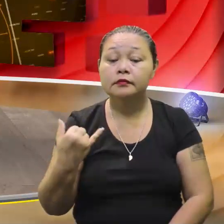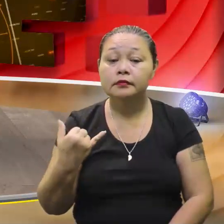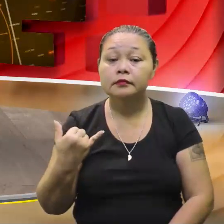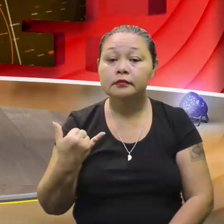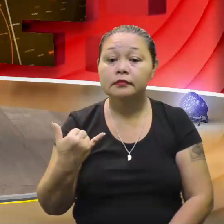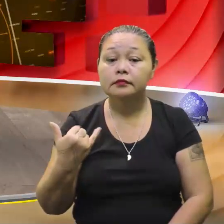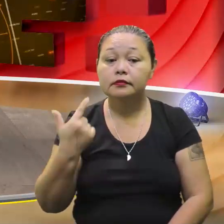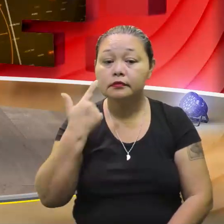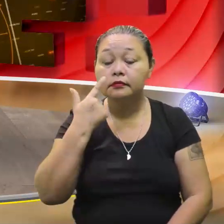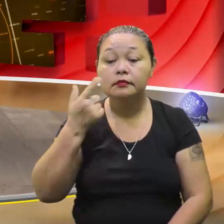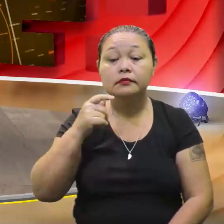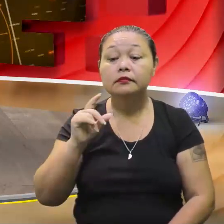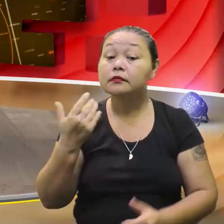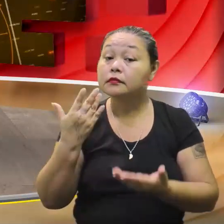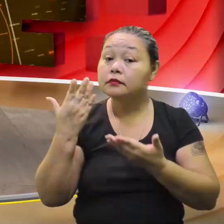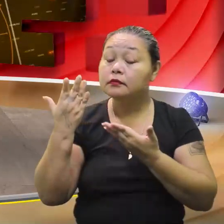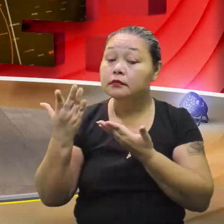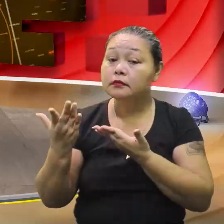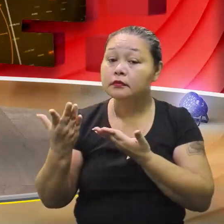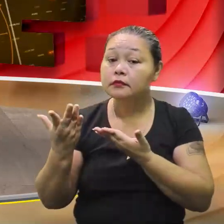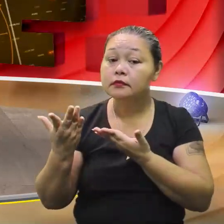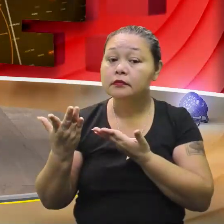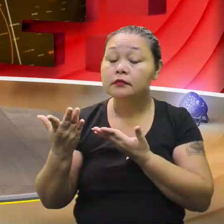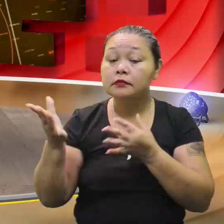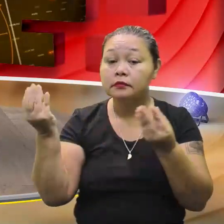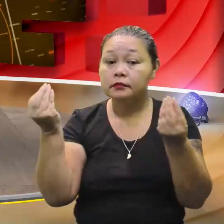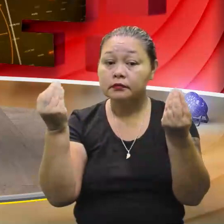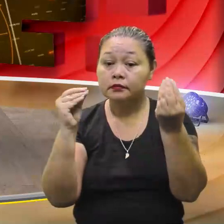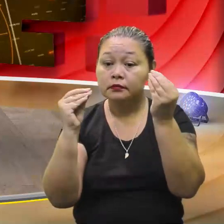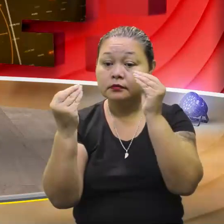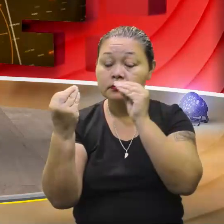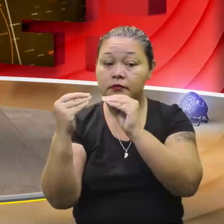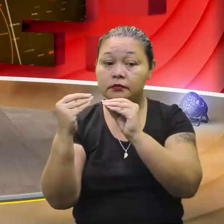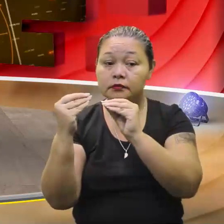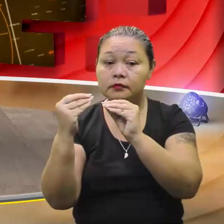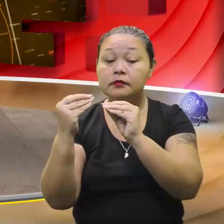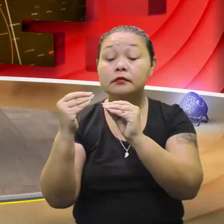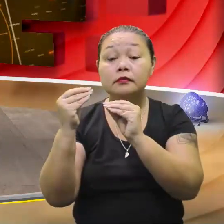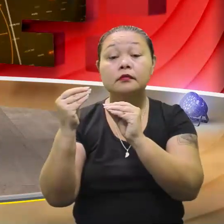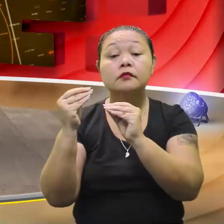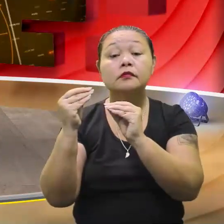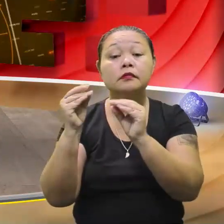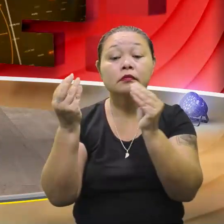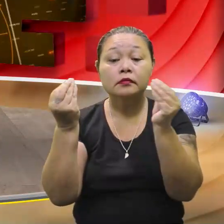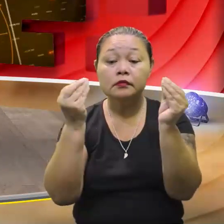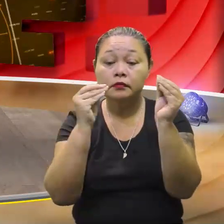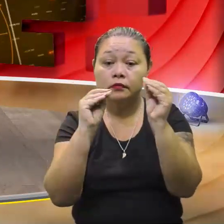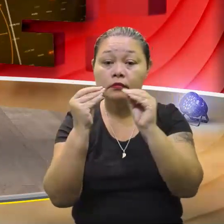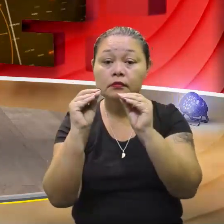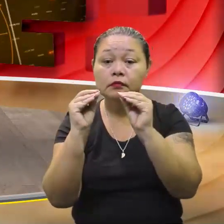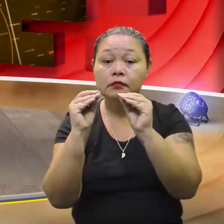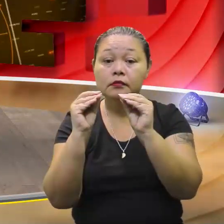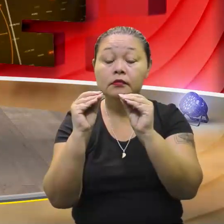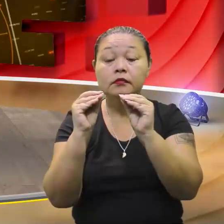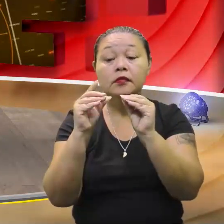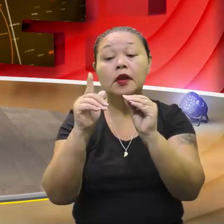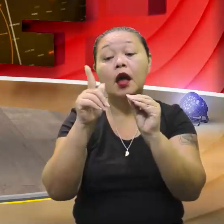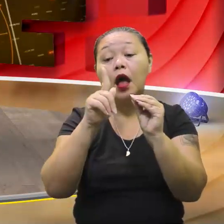a se destacar agora. Esse formato aqui é o formato que nós chamamos de